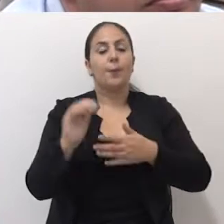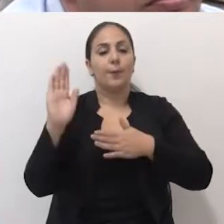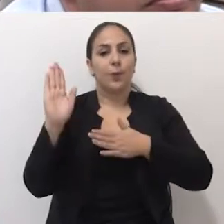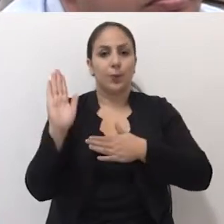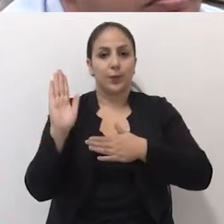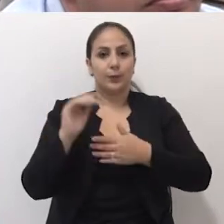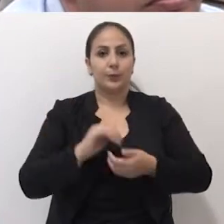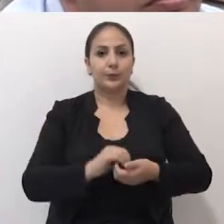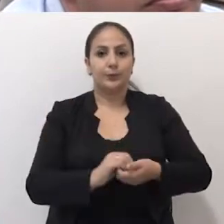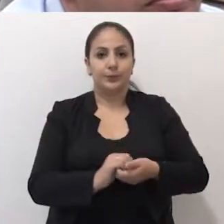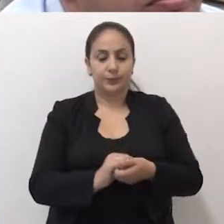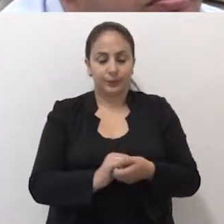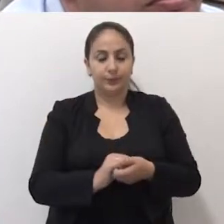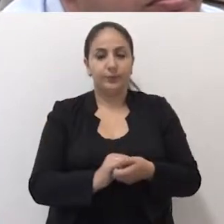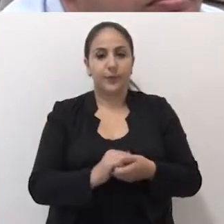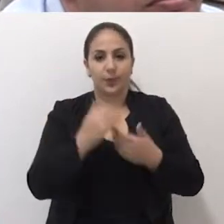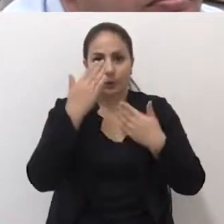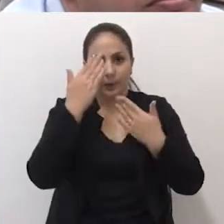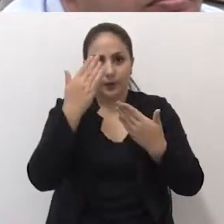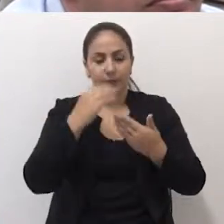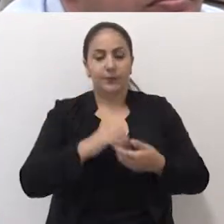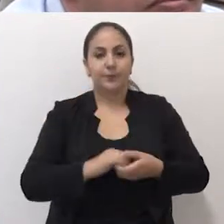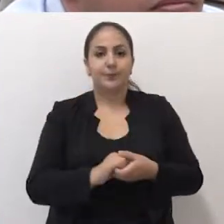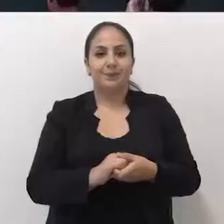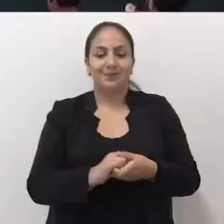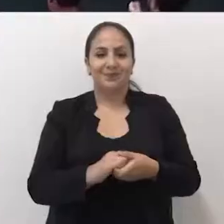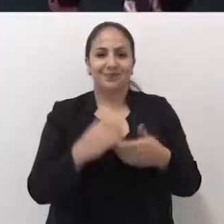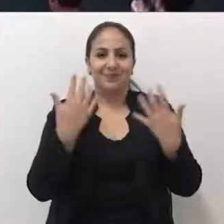Assim prometo. Obrigado.